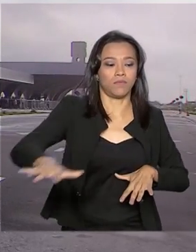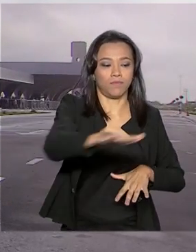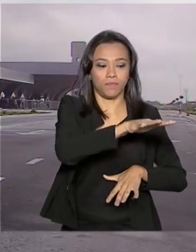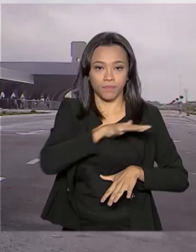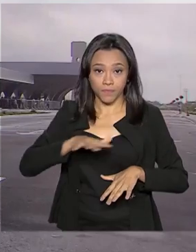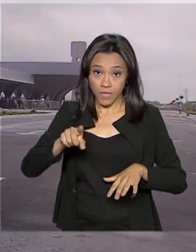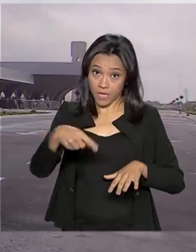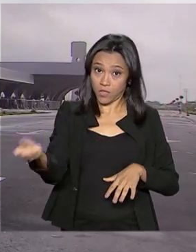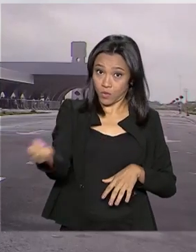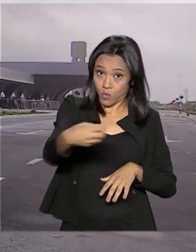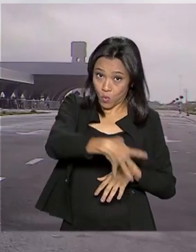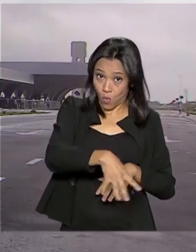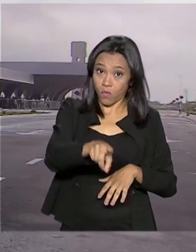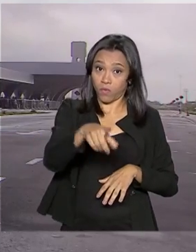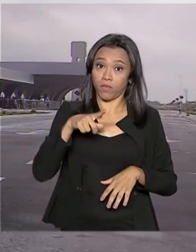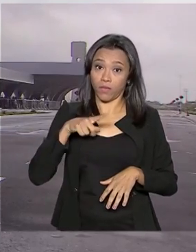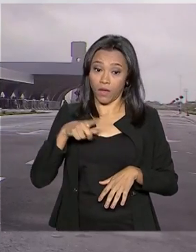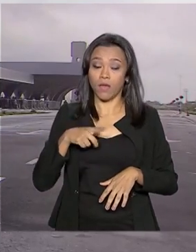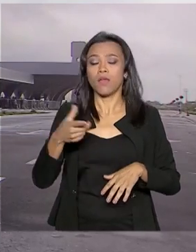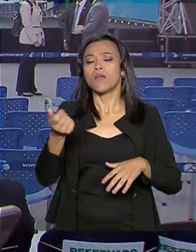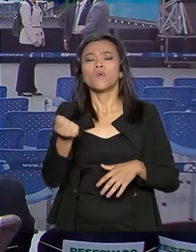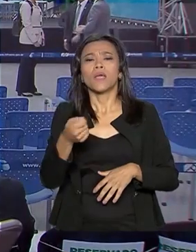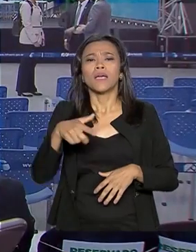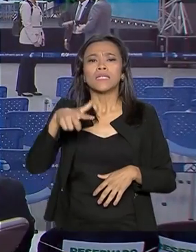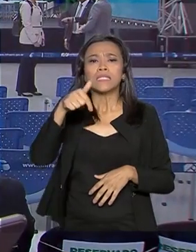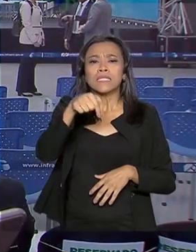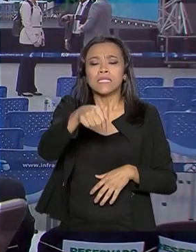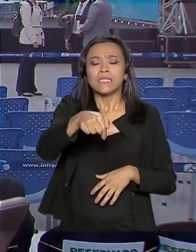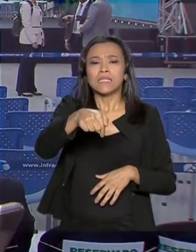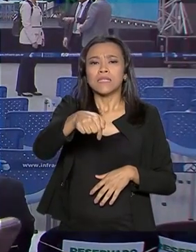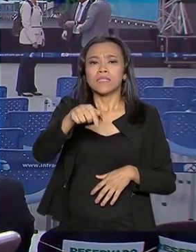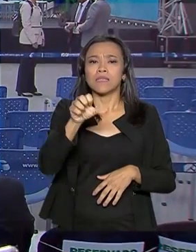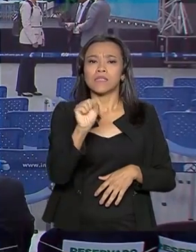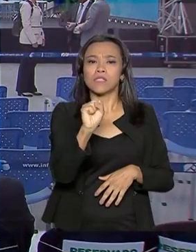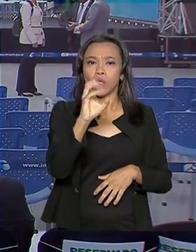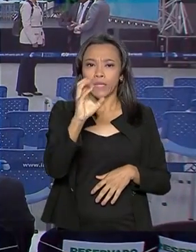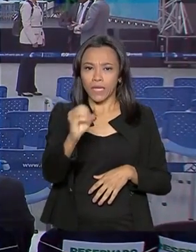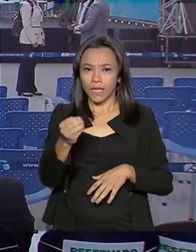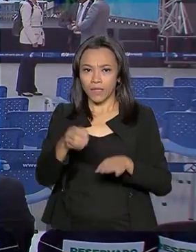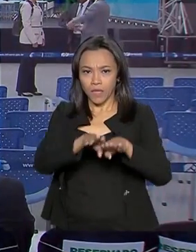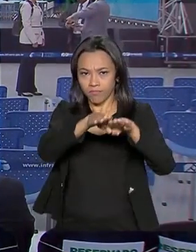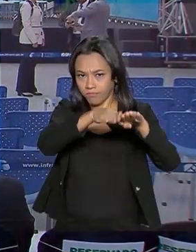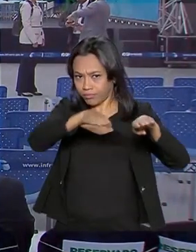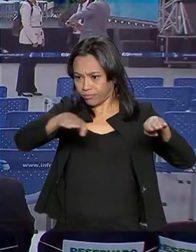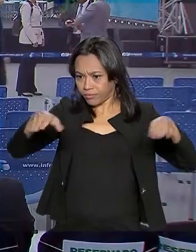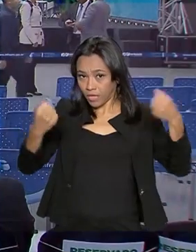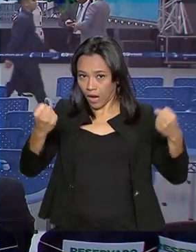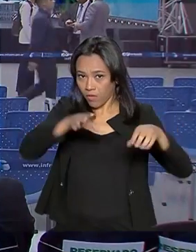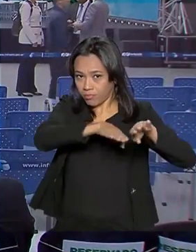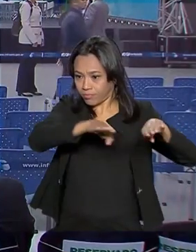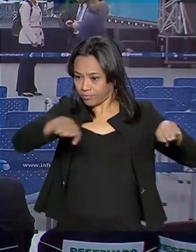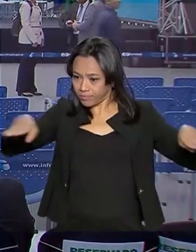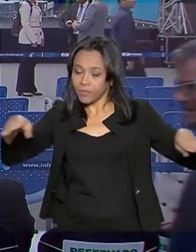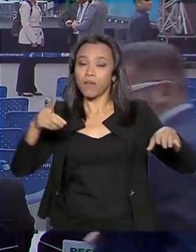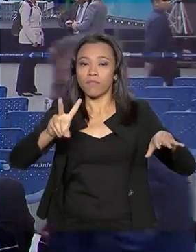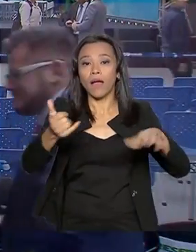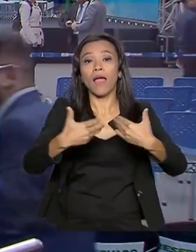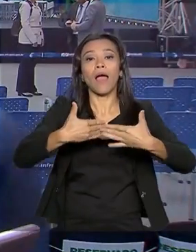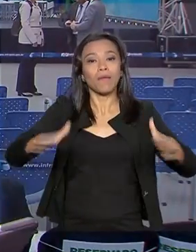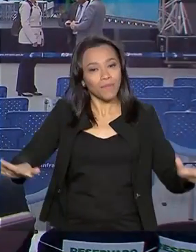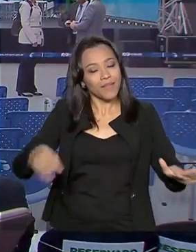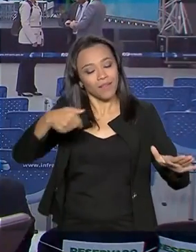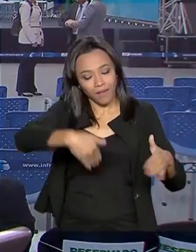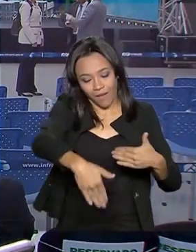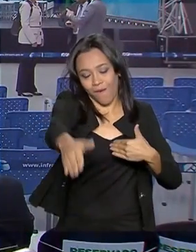aeroporto também tem um estacionamento com cerca de 780 vagas. O terminal vai abrir as portas ao público já